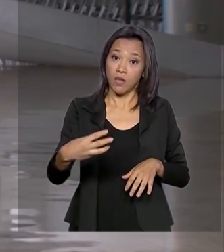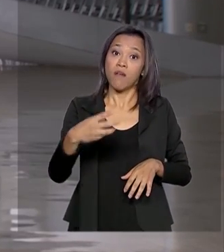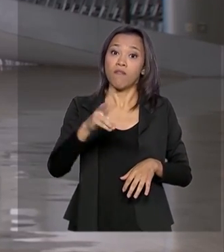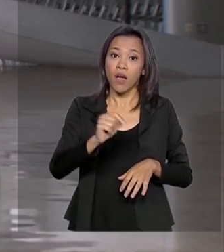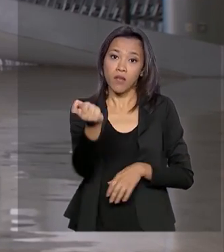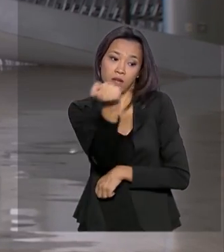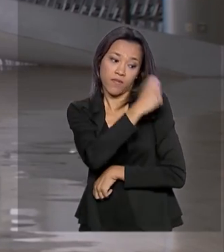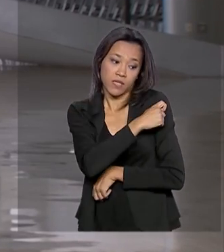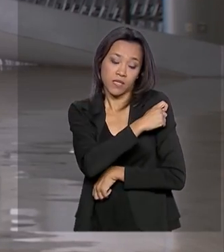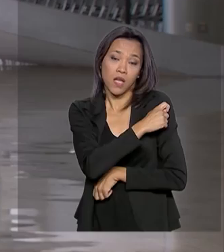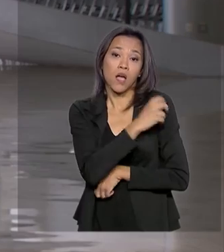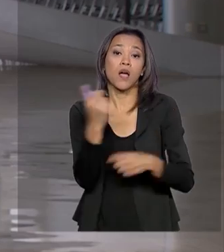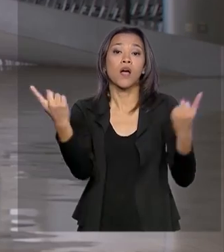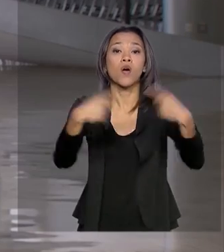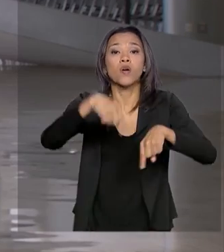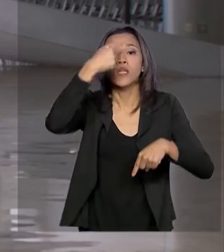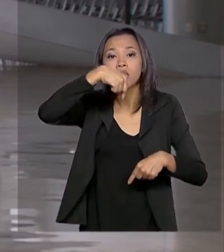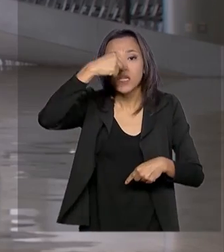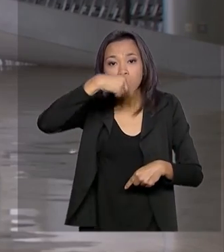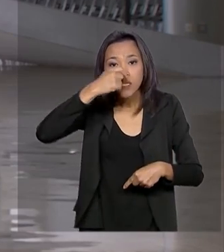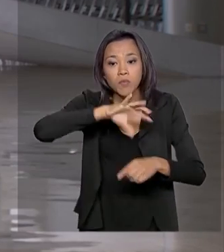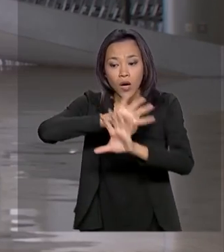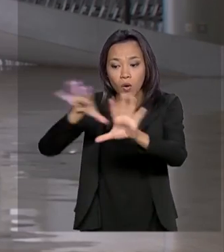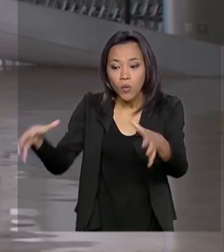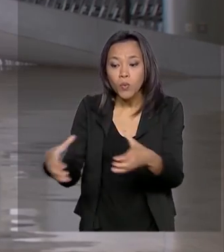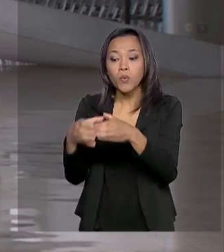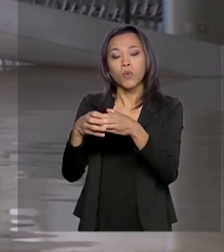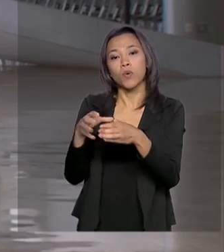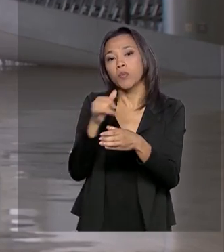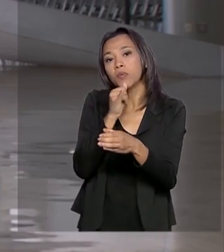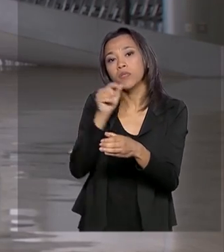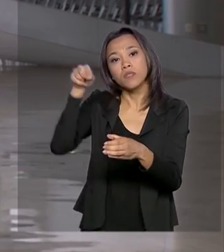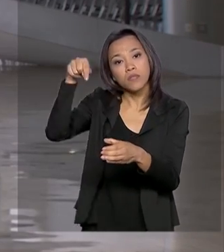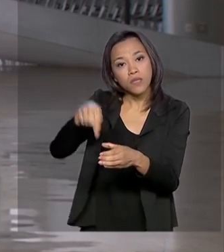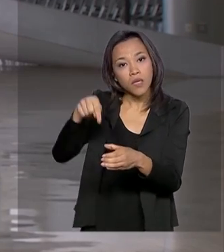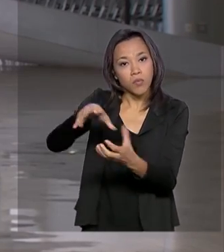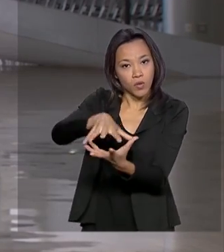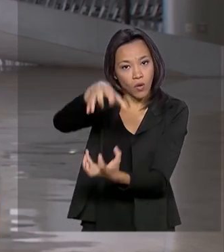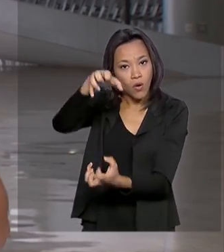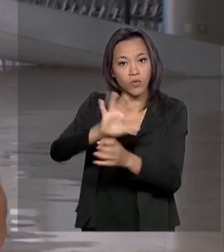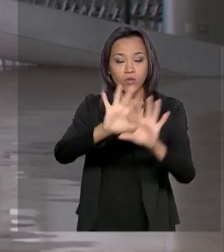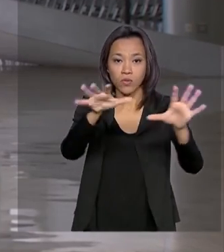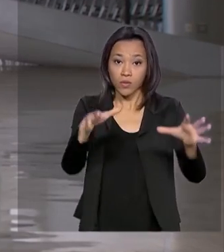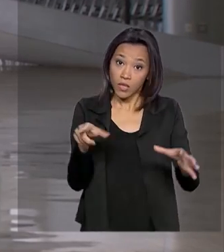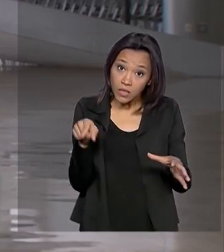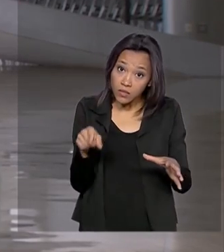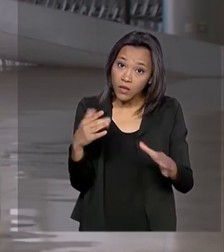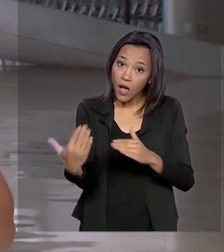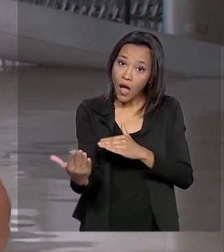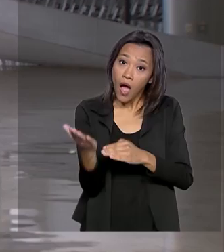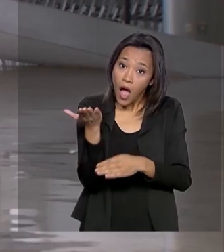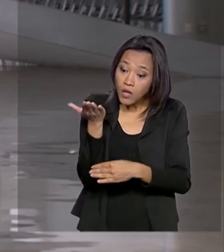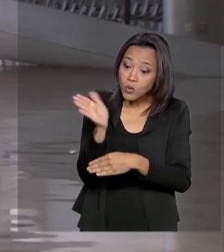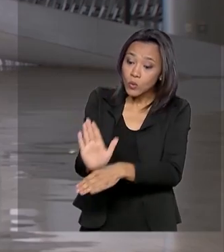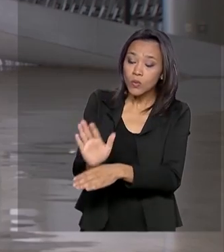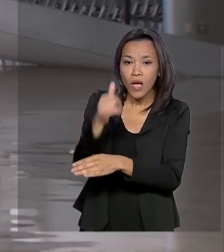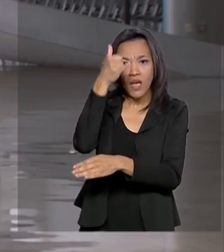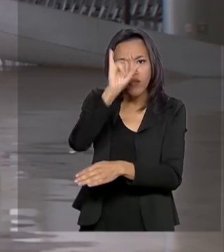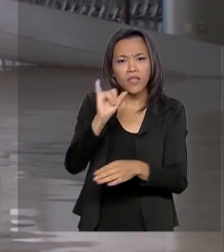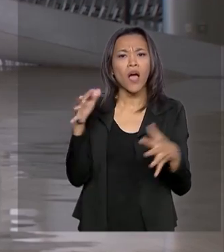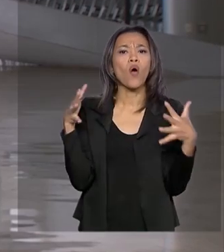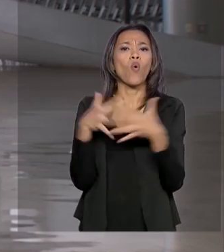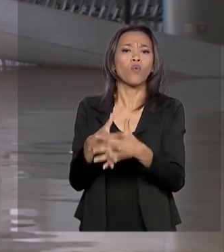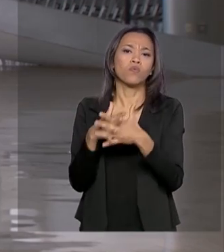imunizar contra a gripe a população mais vulnerável, como, por exemplo, os idosos. Isso ajuda a evitar a confusão de